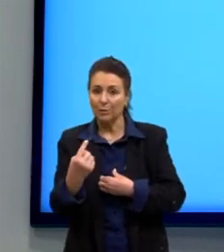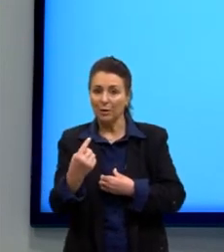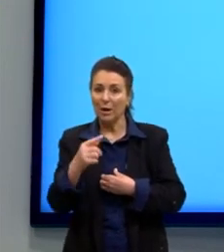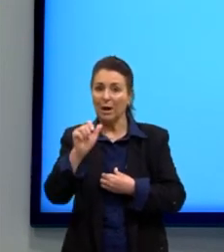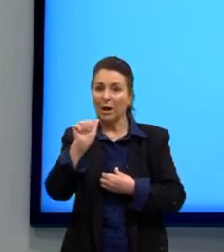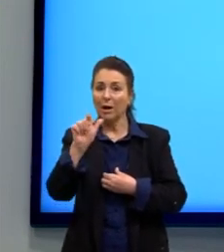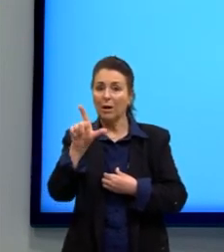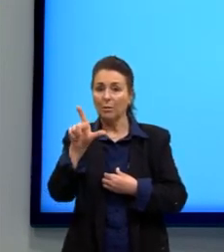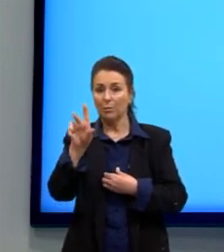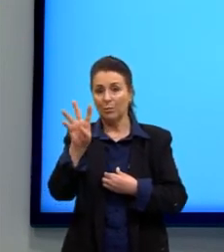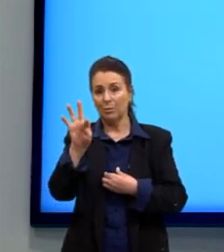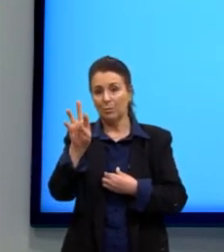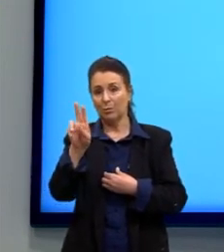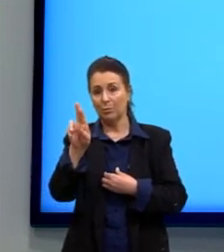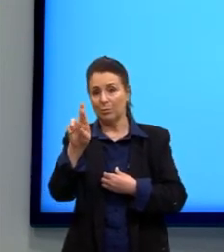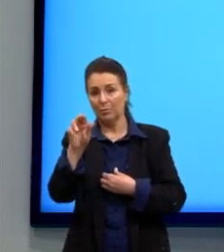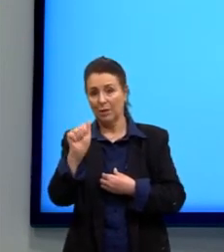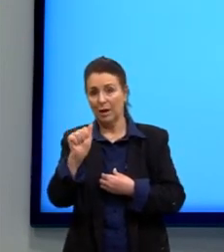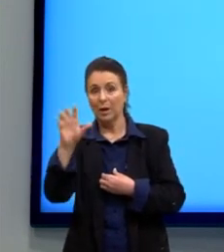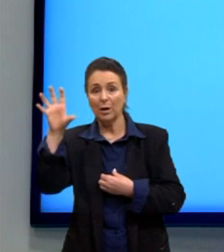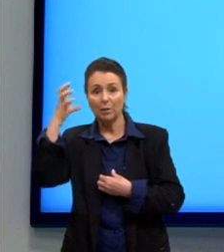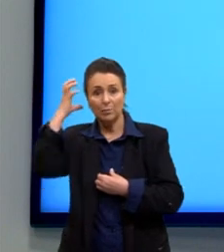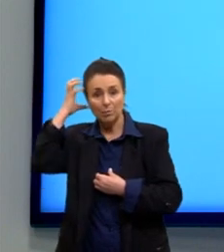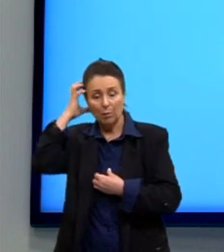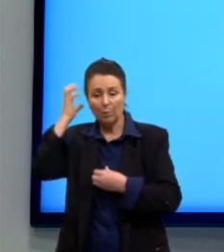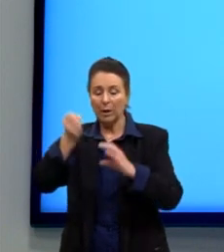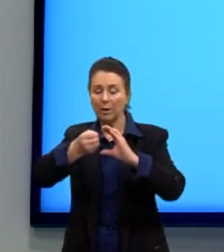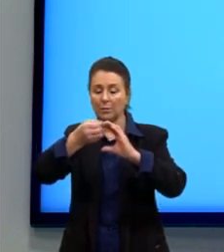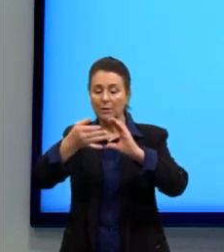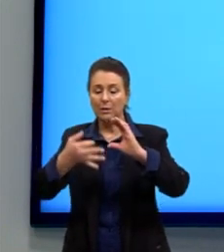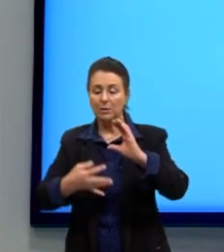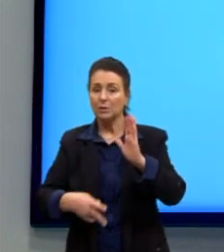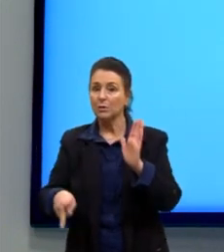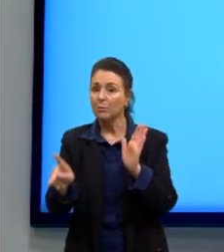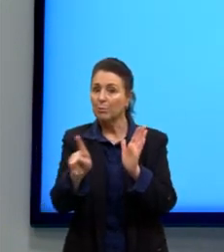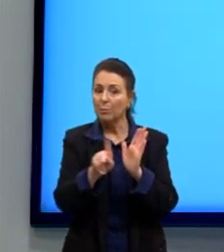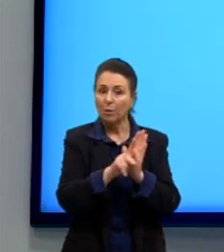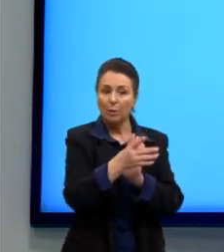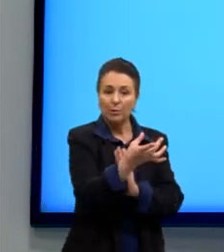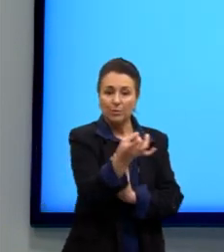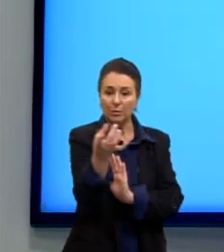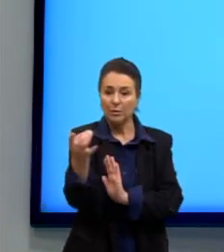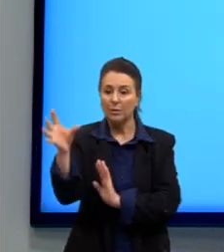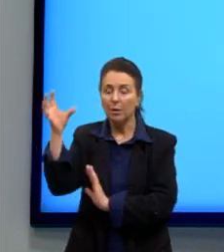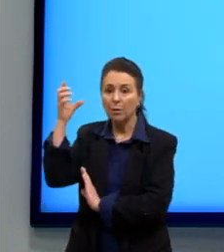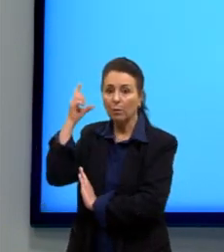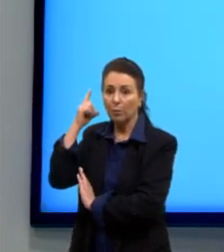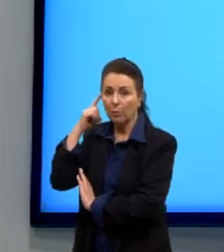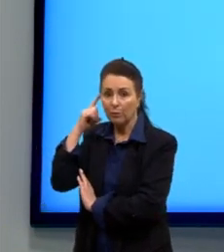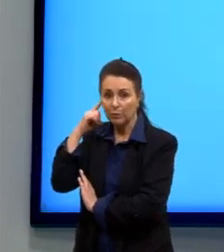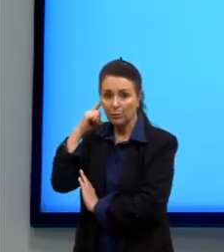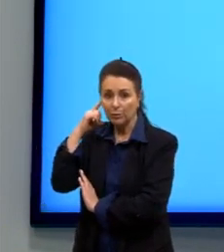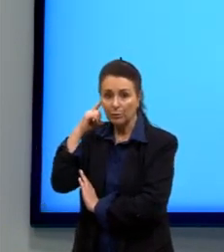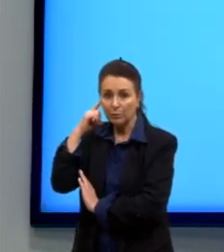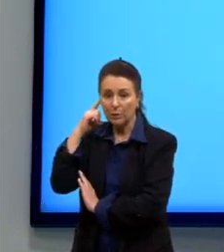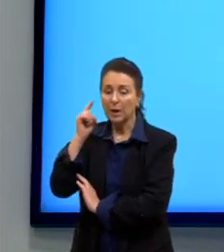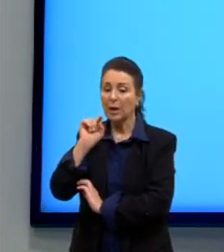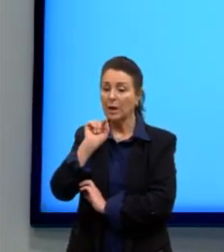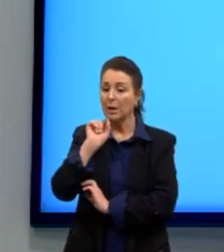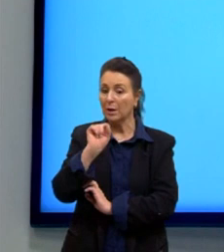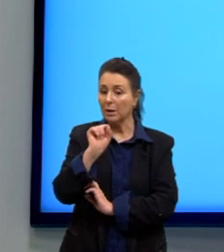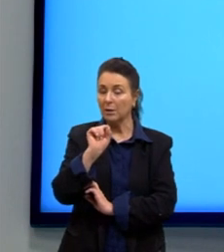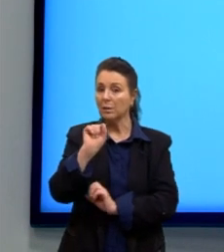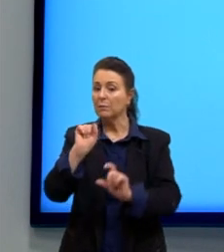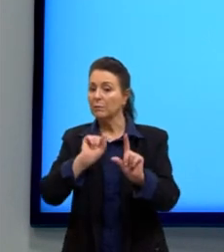uma característica do nosso próprio ouvido, basicamente. É ele quem vai determinar, né? Claro que se o som estiver